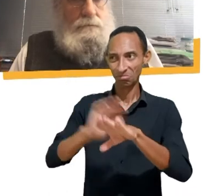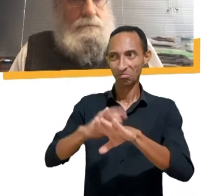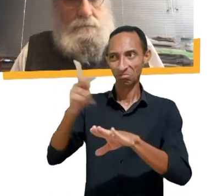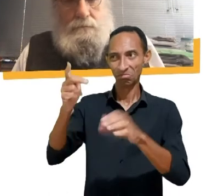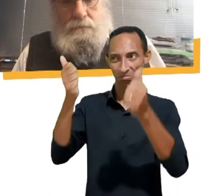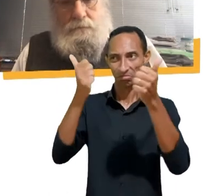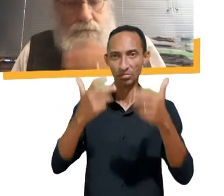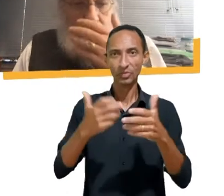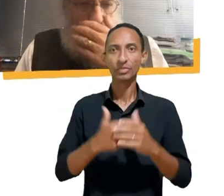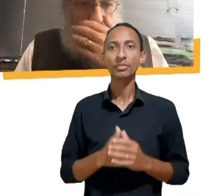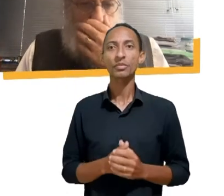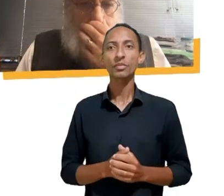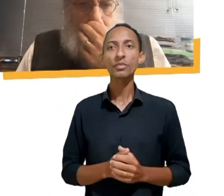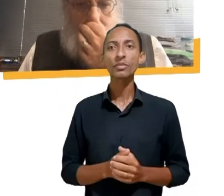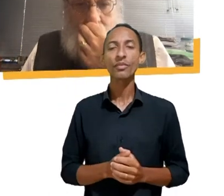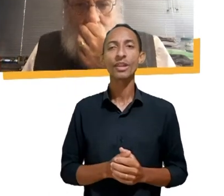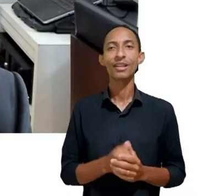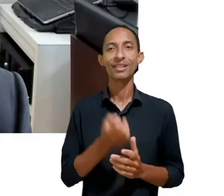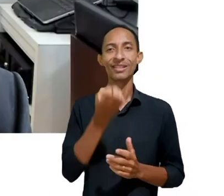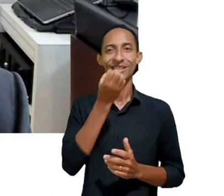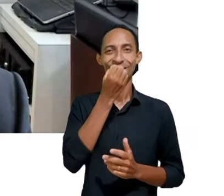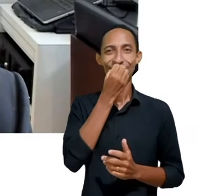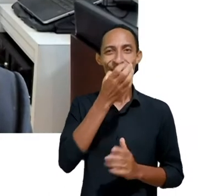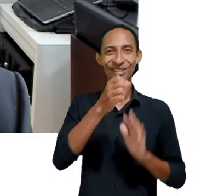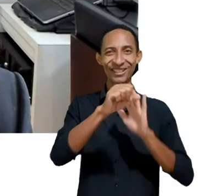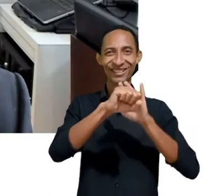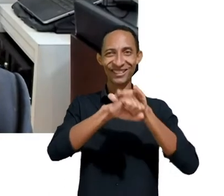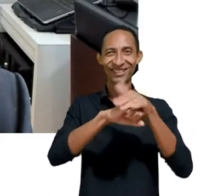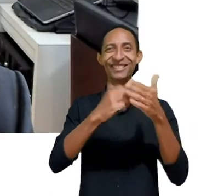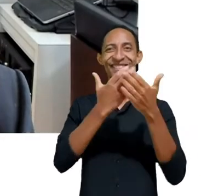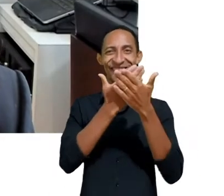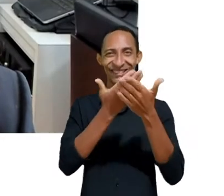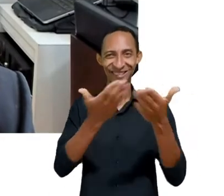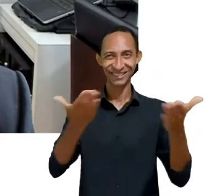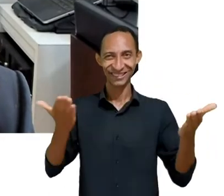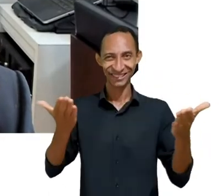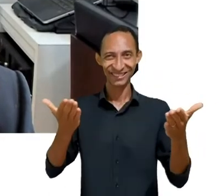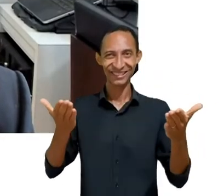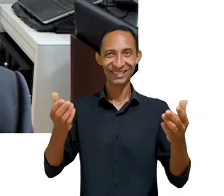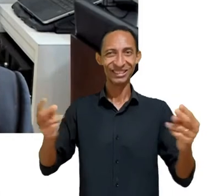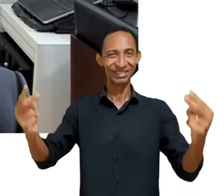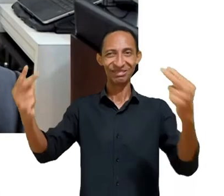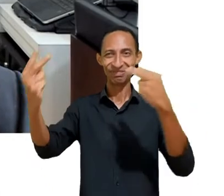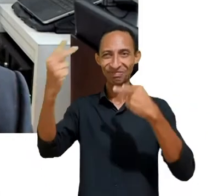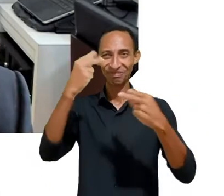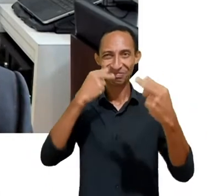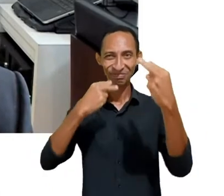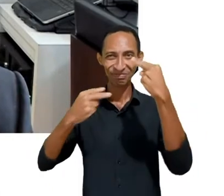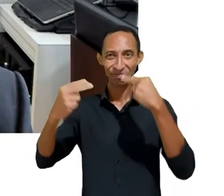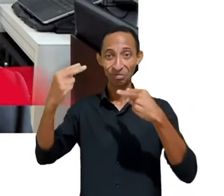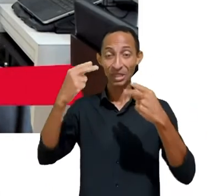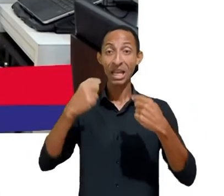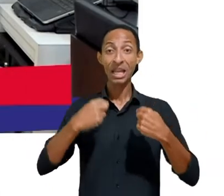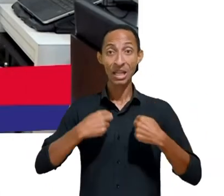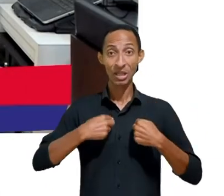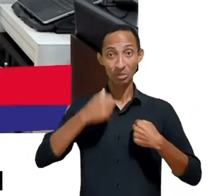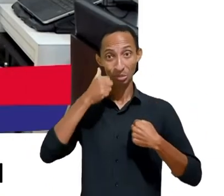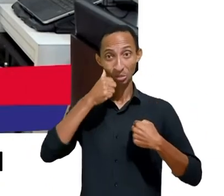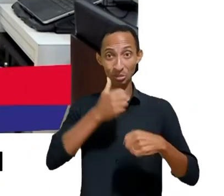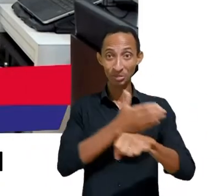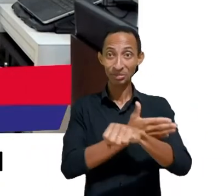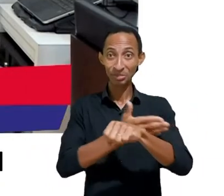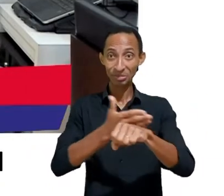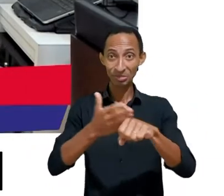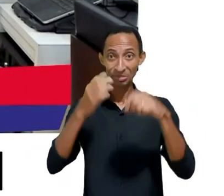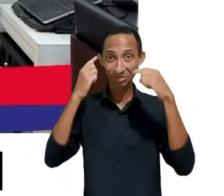Boa noite, Isabela. Boa noite a todos e todas que nos assistem. Bom, eu sou uma mulher branca de cabelos cachados, ruivos e